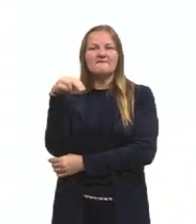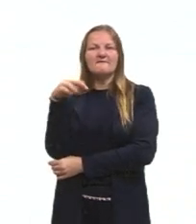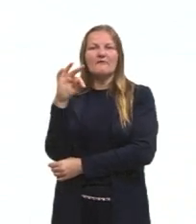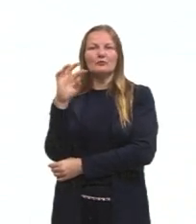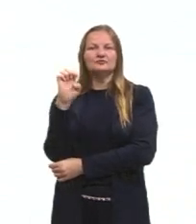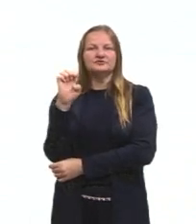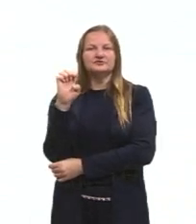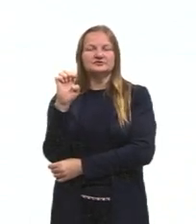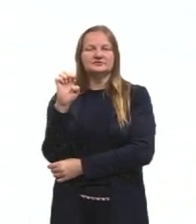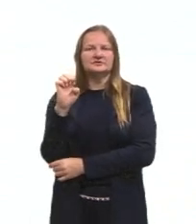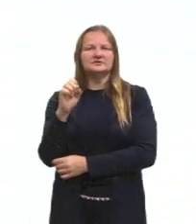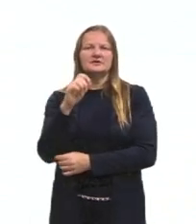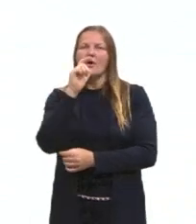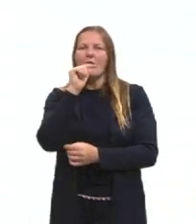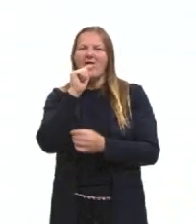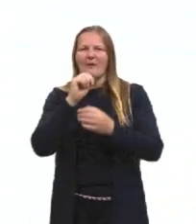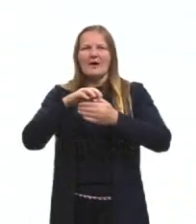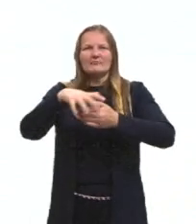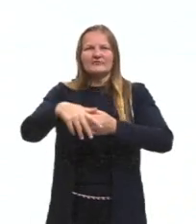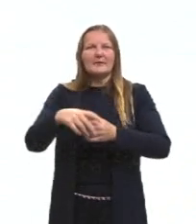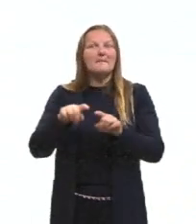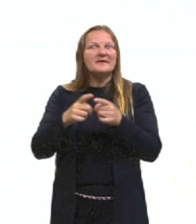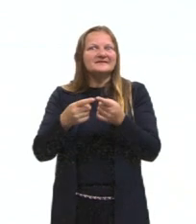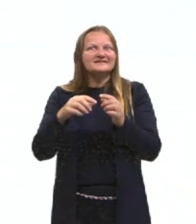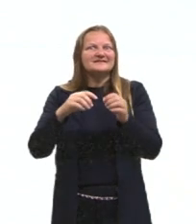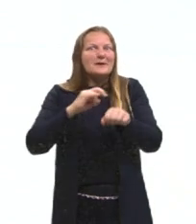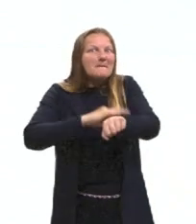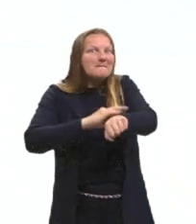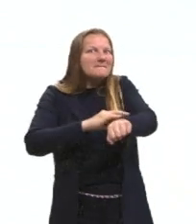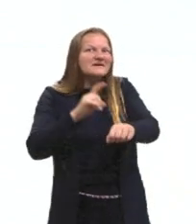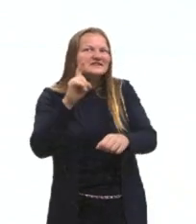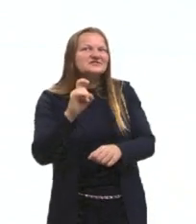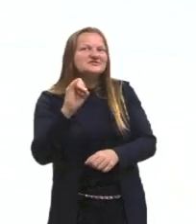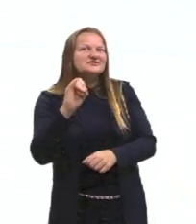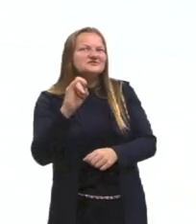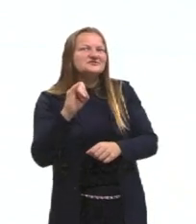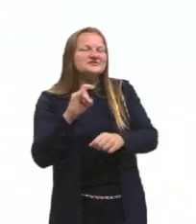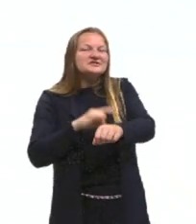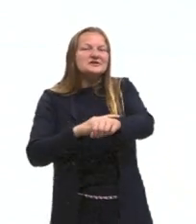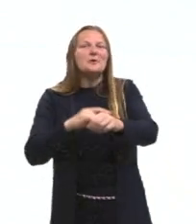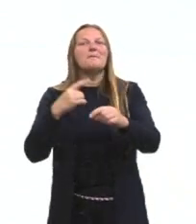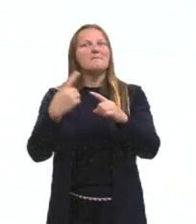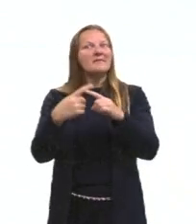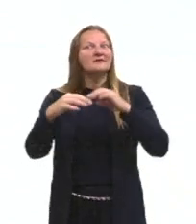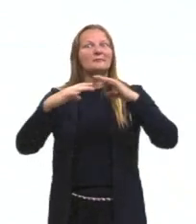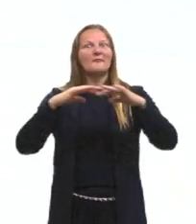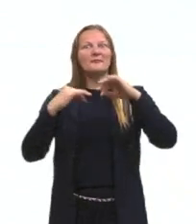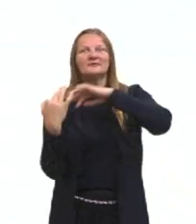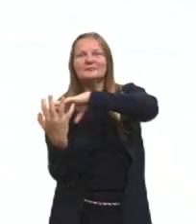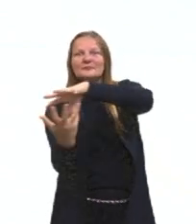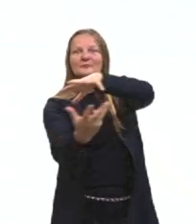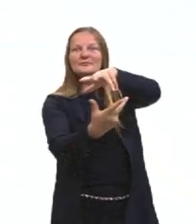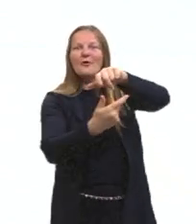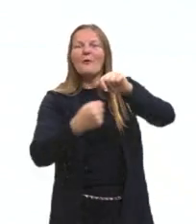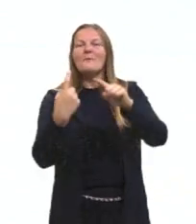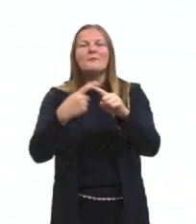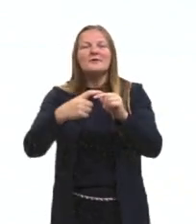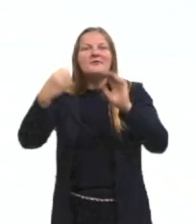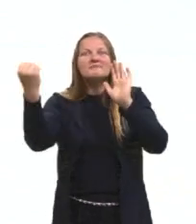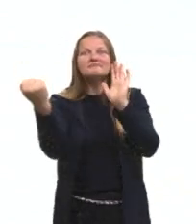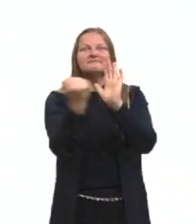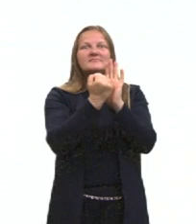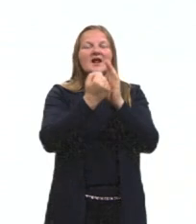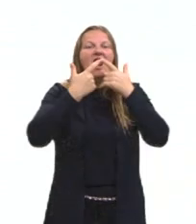dadaísta, gente, ele aconteceu depois da Primeira Guerra Mundial e ele também foi um movimento que ficou marcado por outras